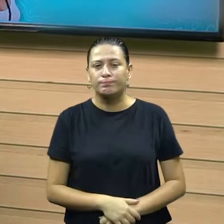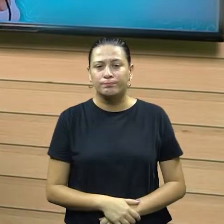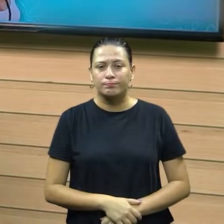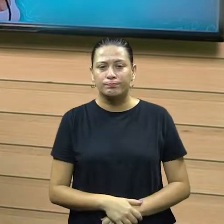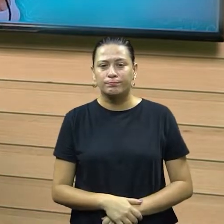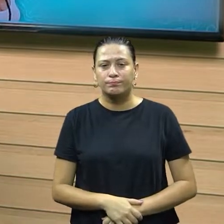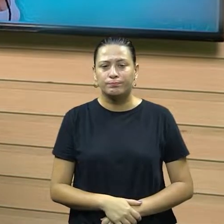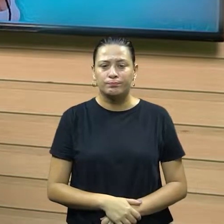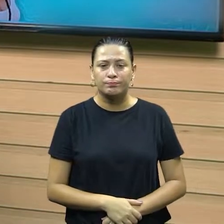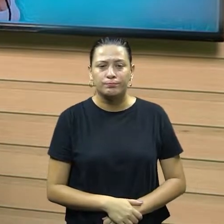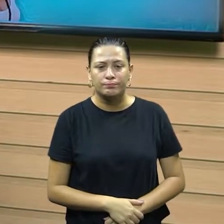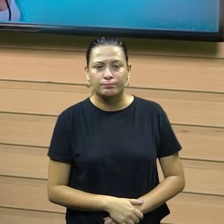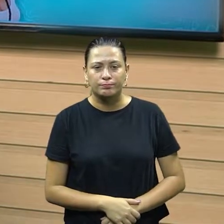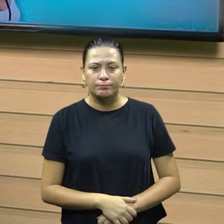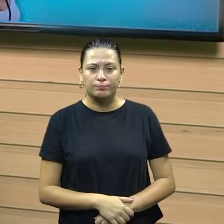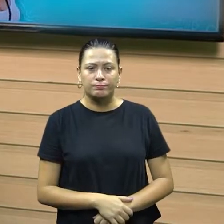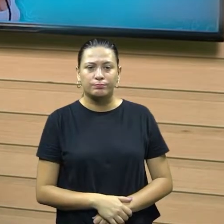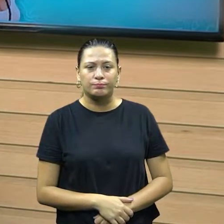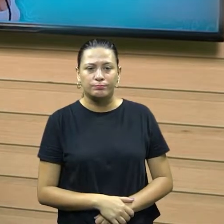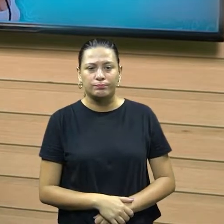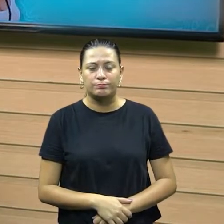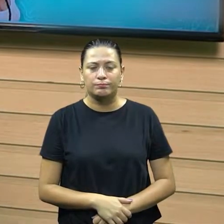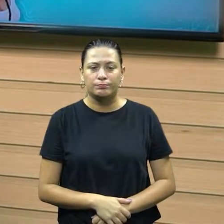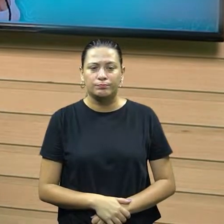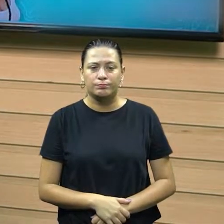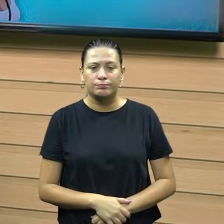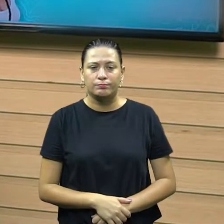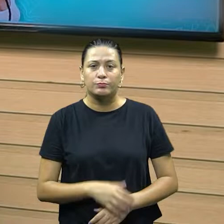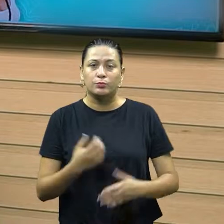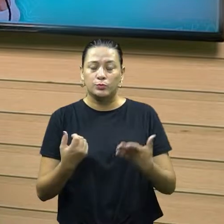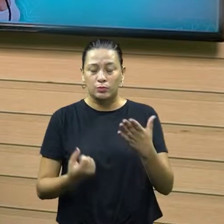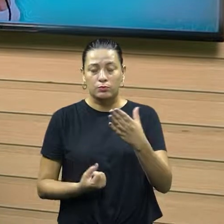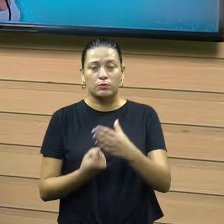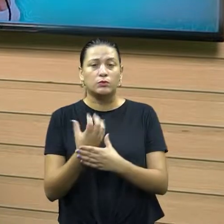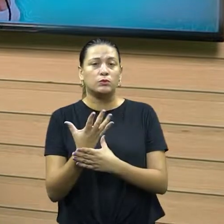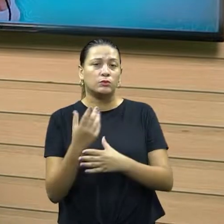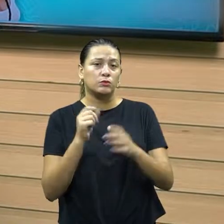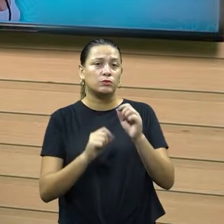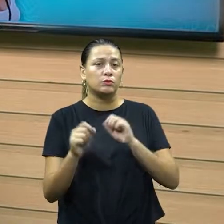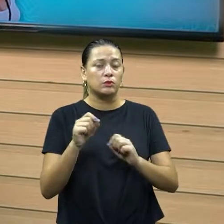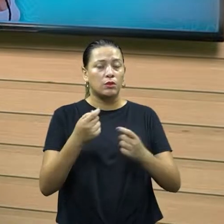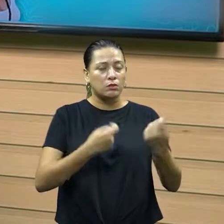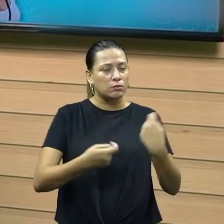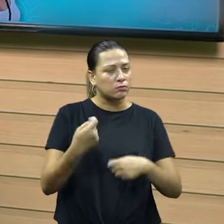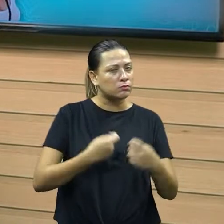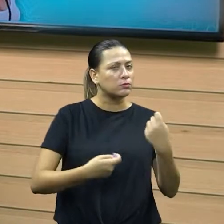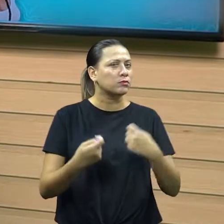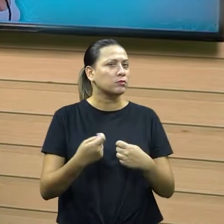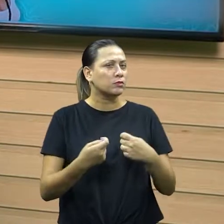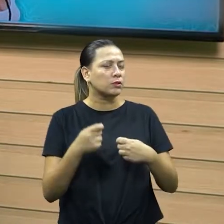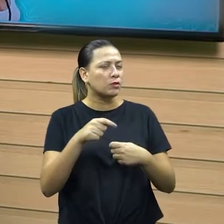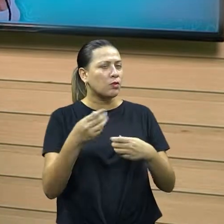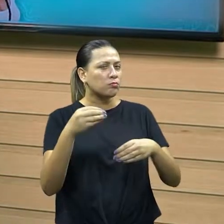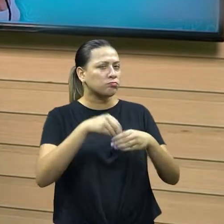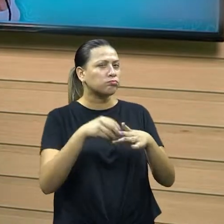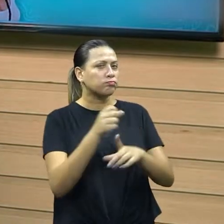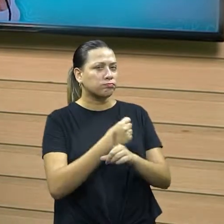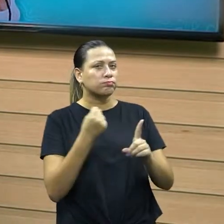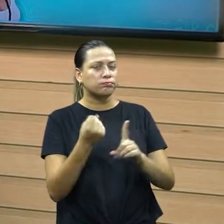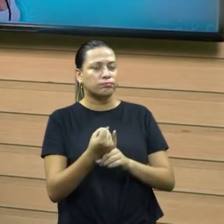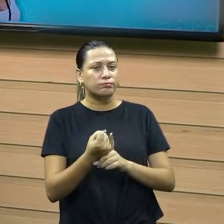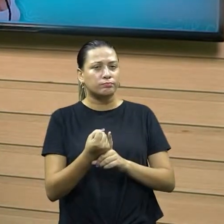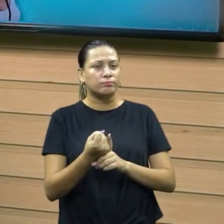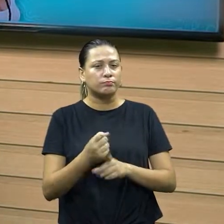ela acaba encontrando dentro do seio da sociedade, né. Então vai surgir justamente essa questão da negociação. Reparem que eu coloquei para vocês